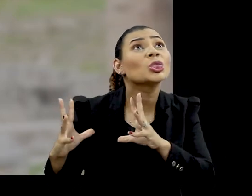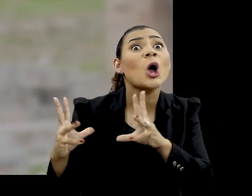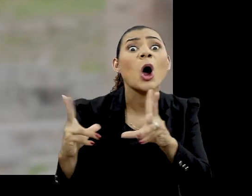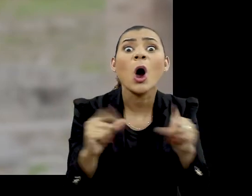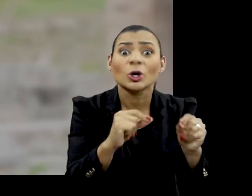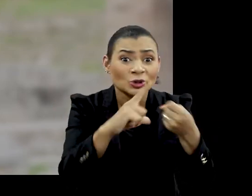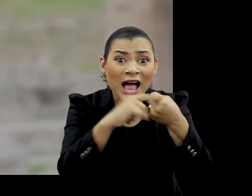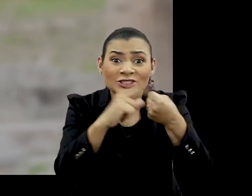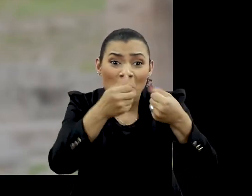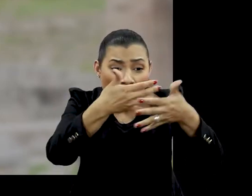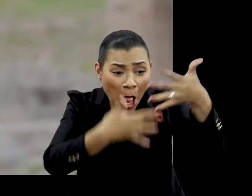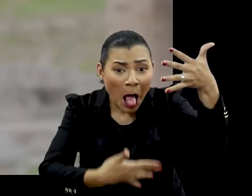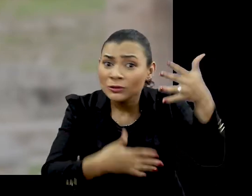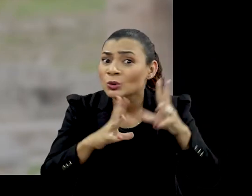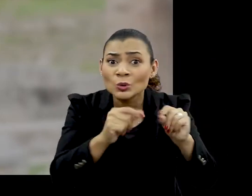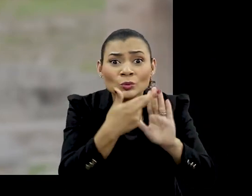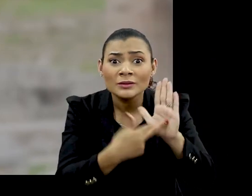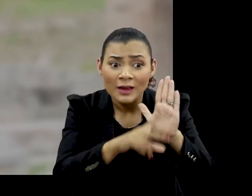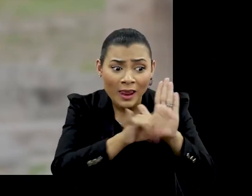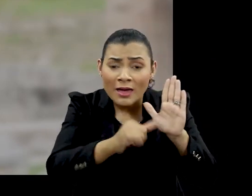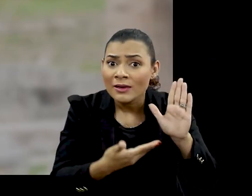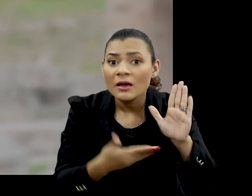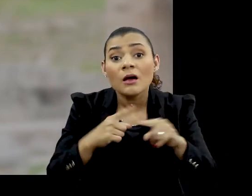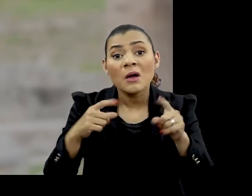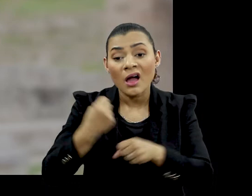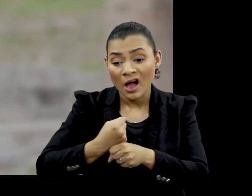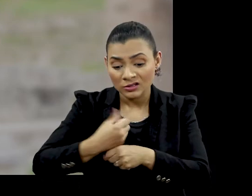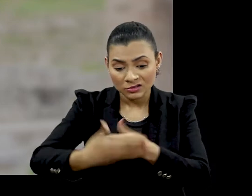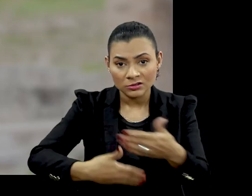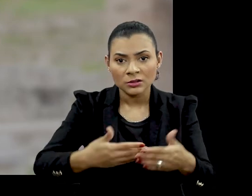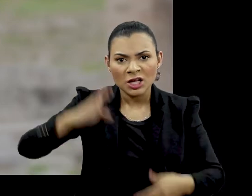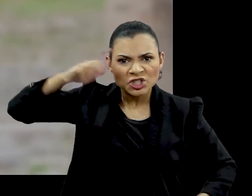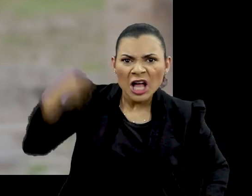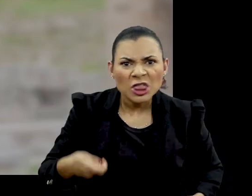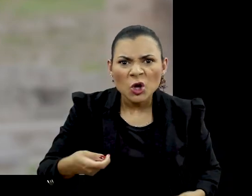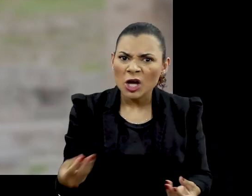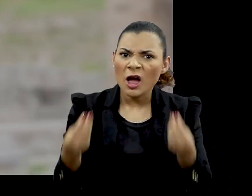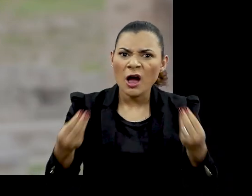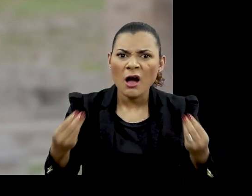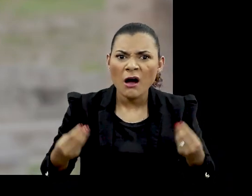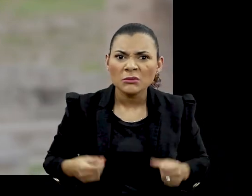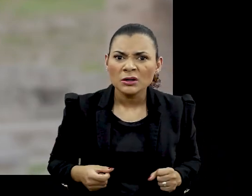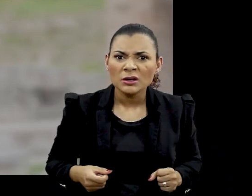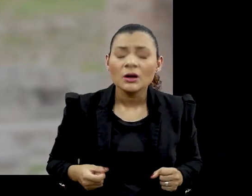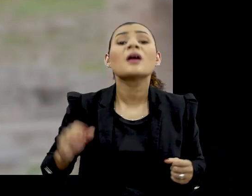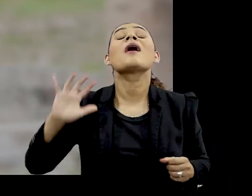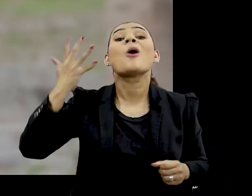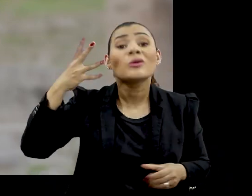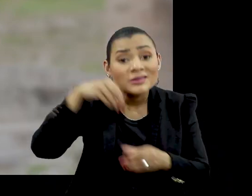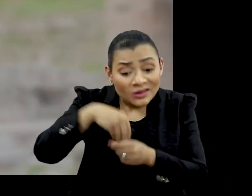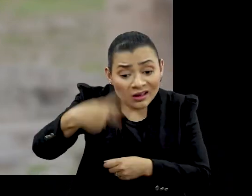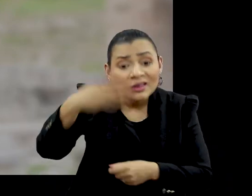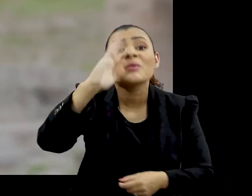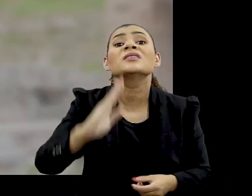Todos os artigos da declaração Mas depois de uns aninhos veio o quê? A ditadura civil-militar E o que